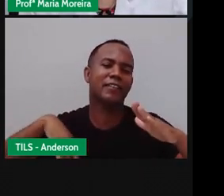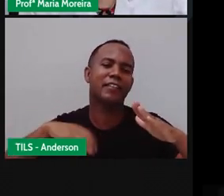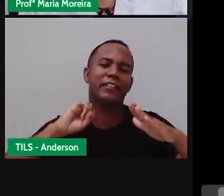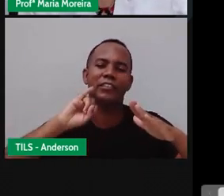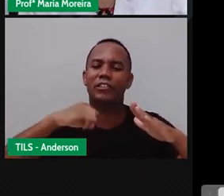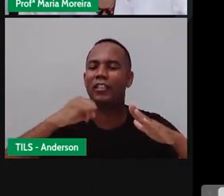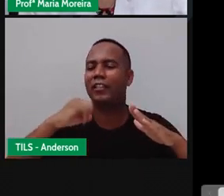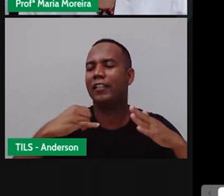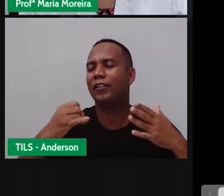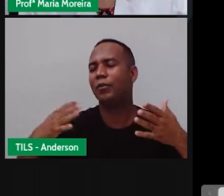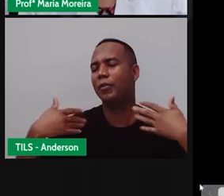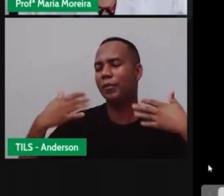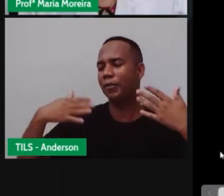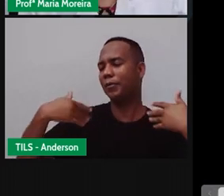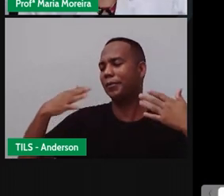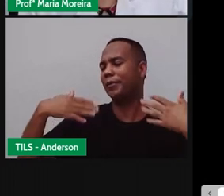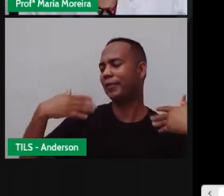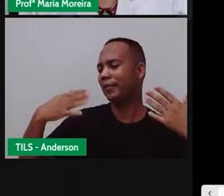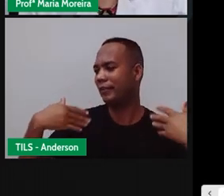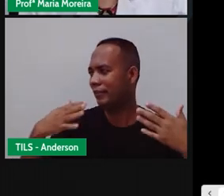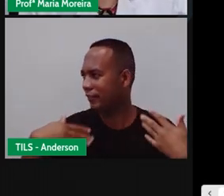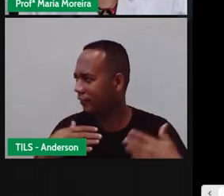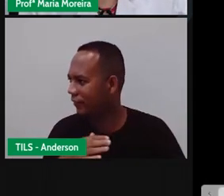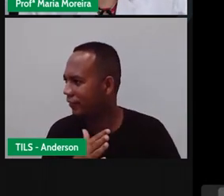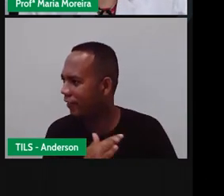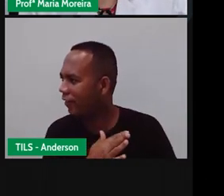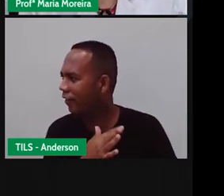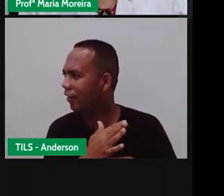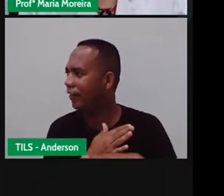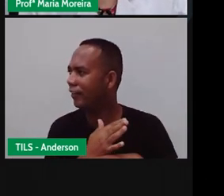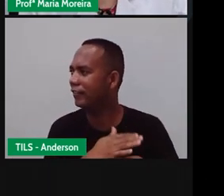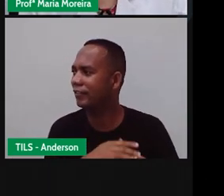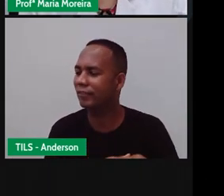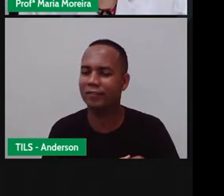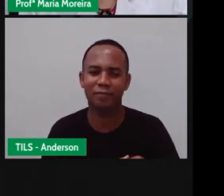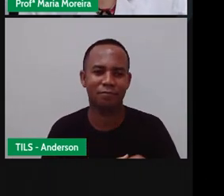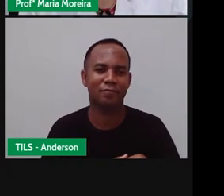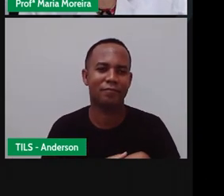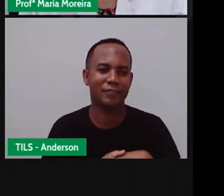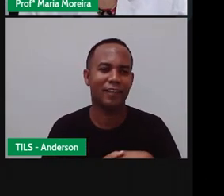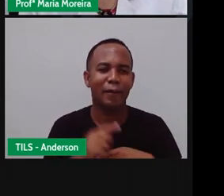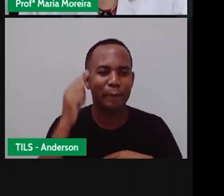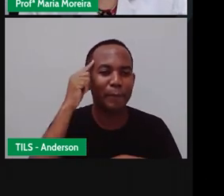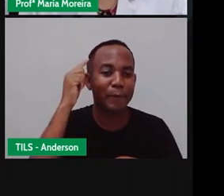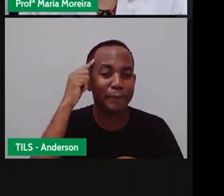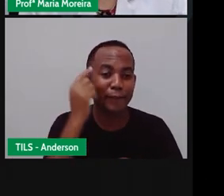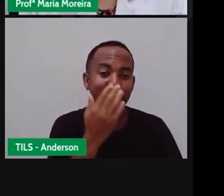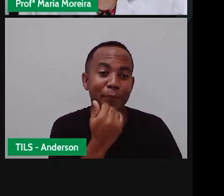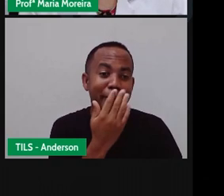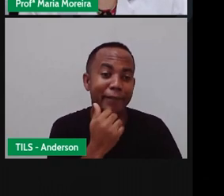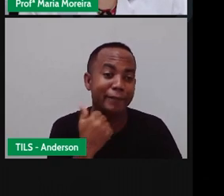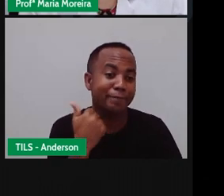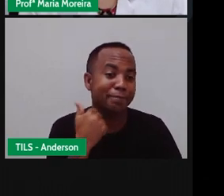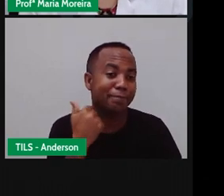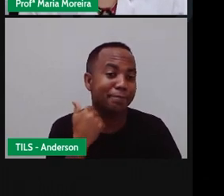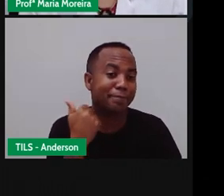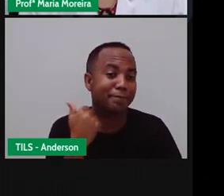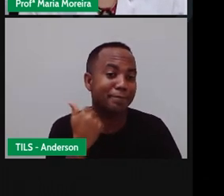e comida com as férias na praia pede sorvete pede comida com certeza